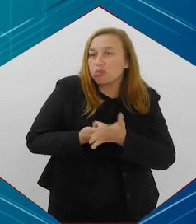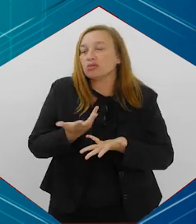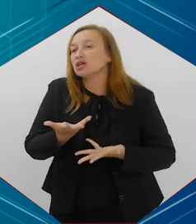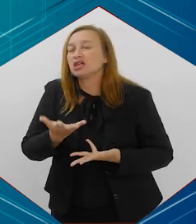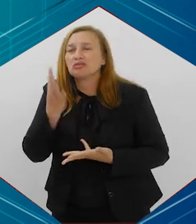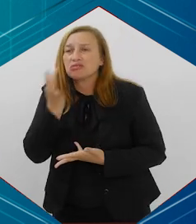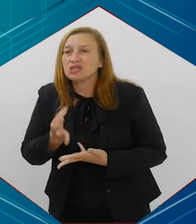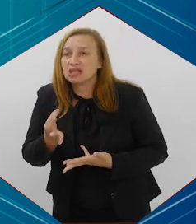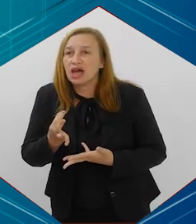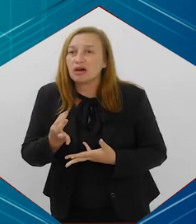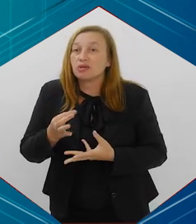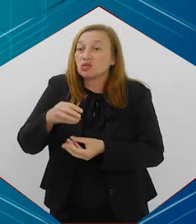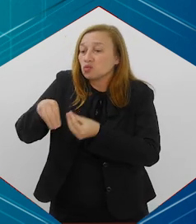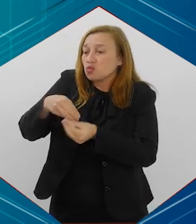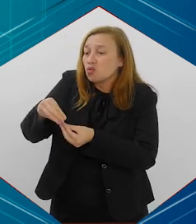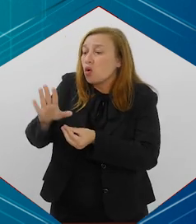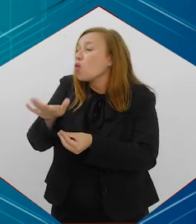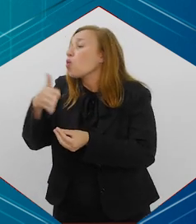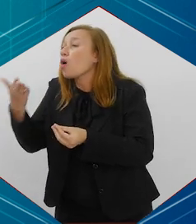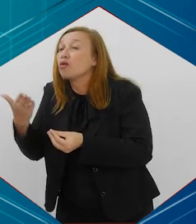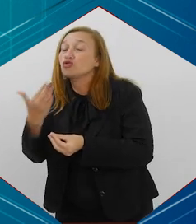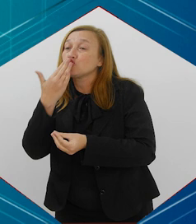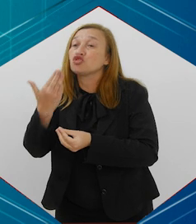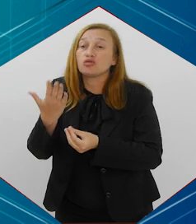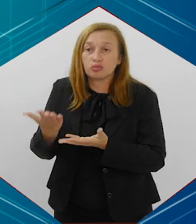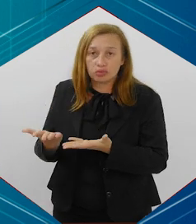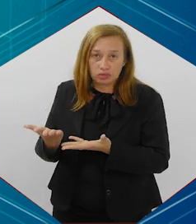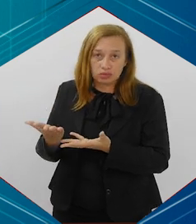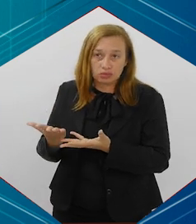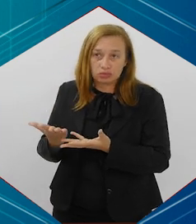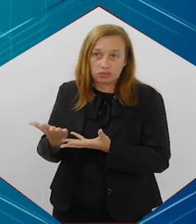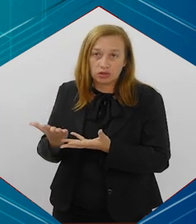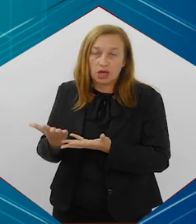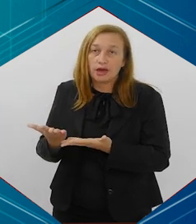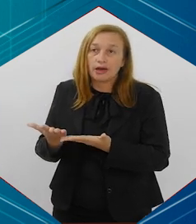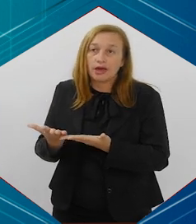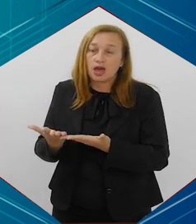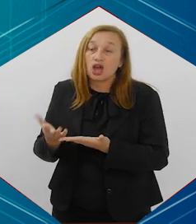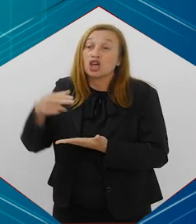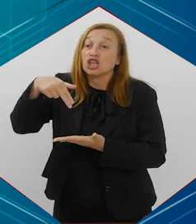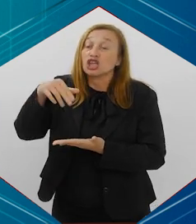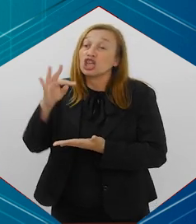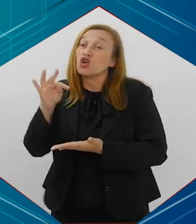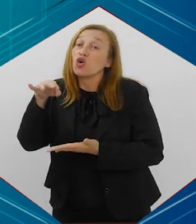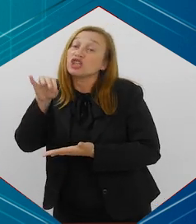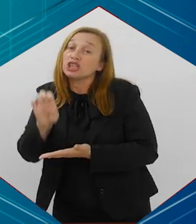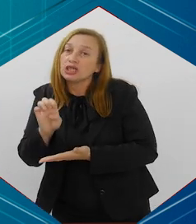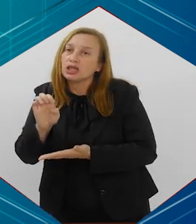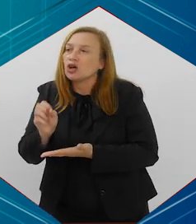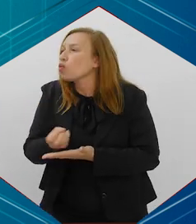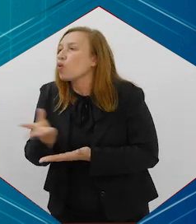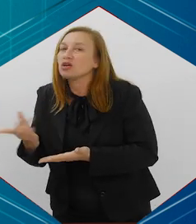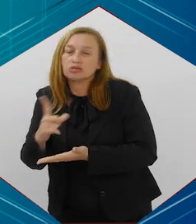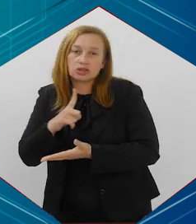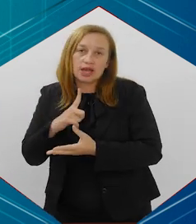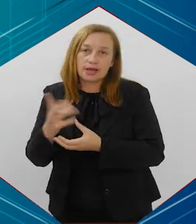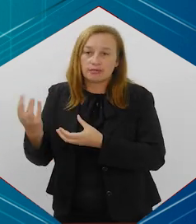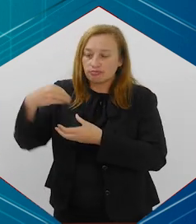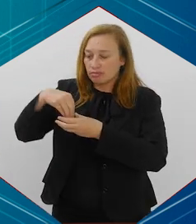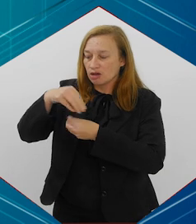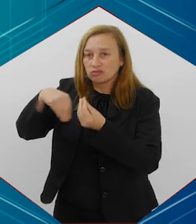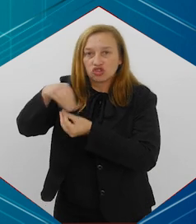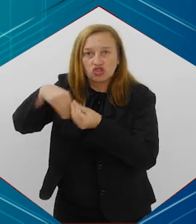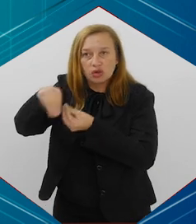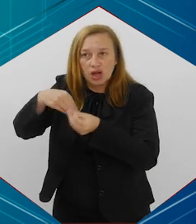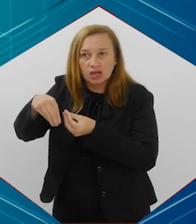líquido, né? Que é a substância que fica no cigarro eletrônico, o quanto de nicotina tem, o quanto das outras substâncias tem, enfim.